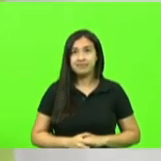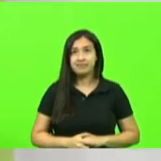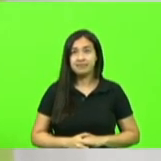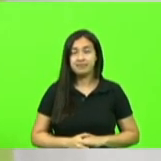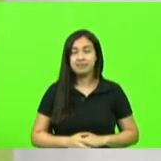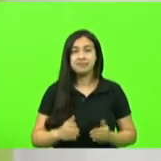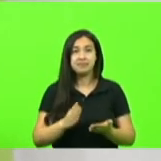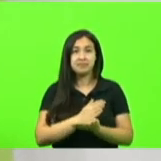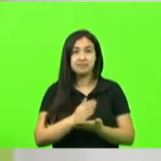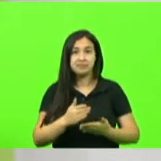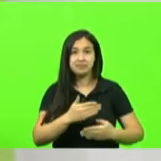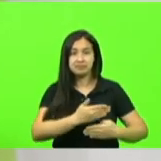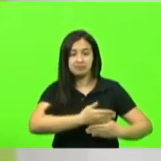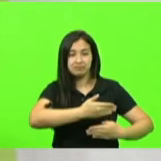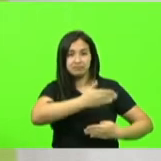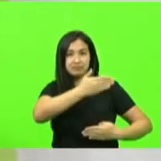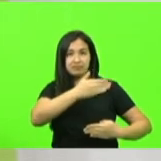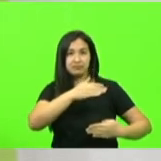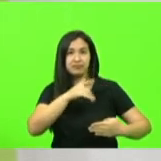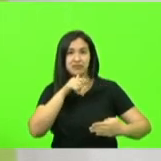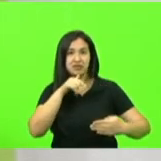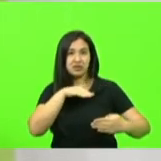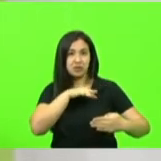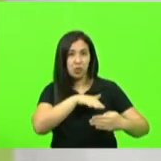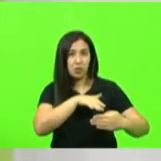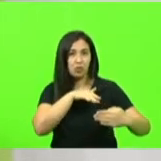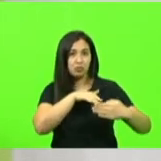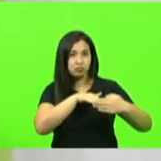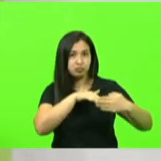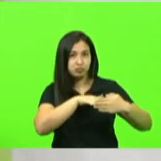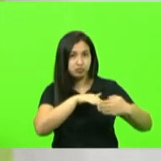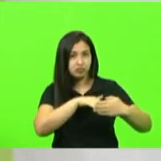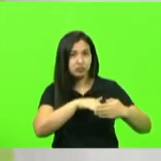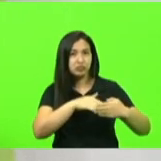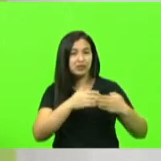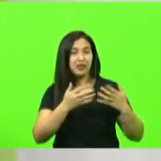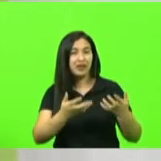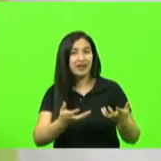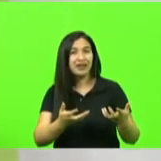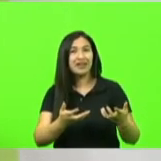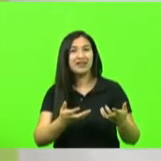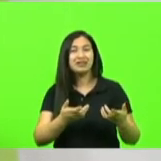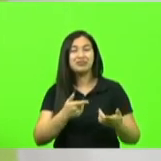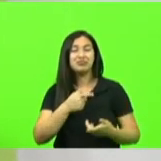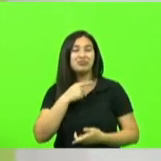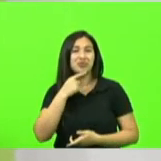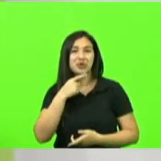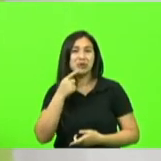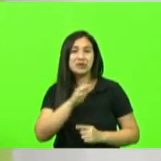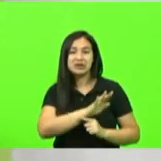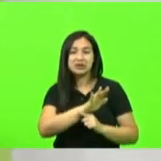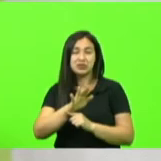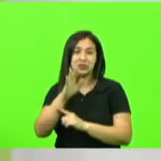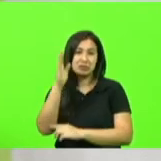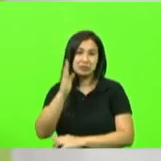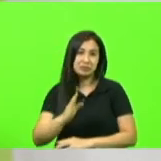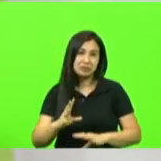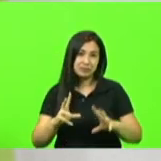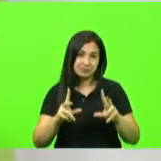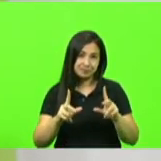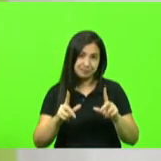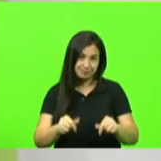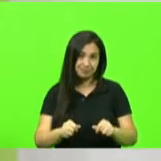as hidrelétricas não tendo o seu potencial ativado para poder suprir a demanda do país nós podemos ter então uma